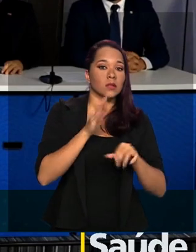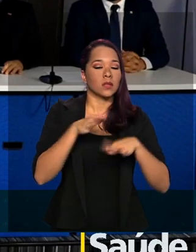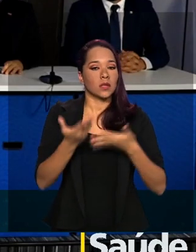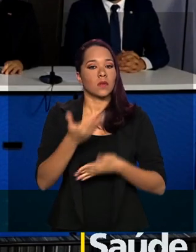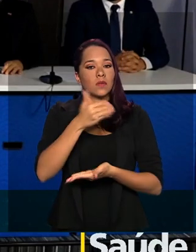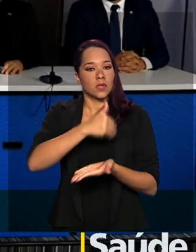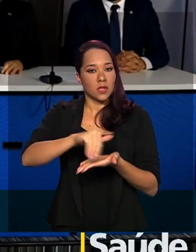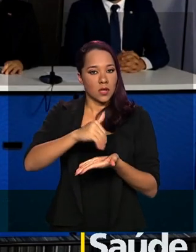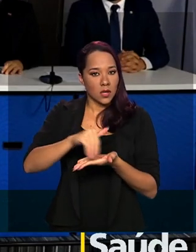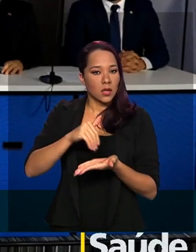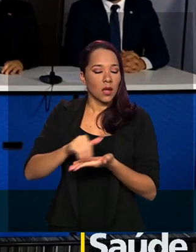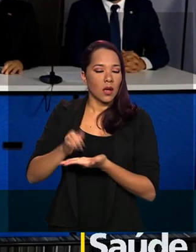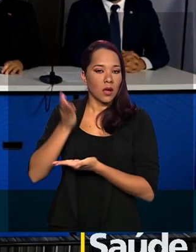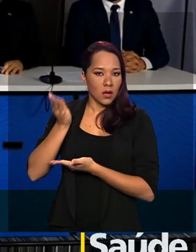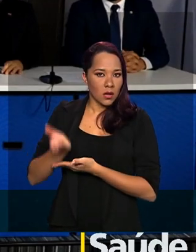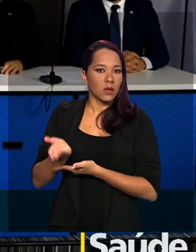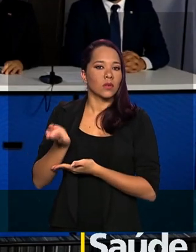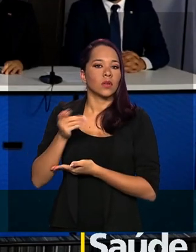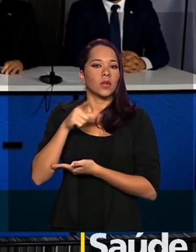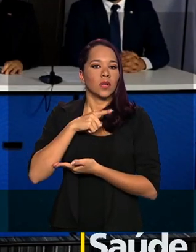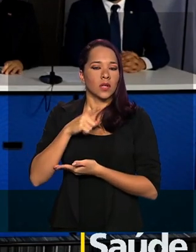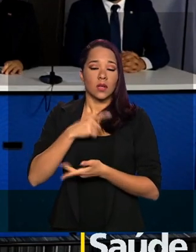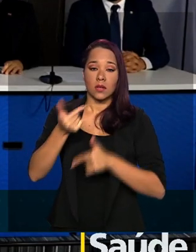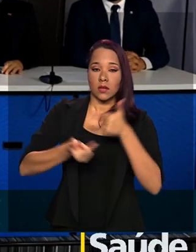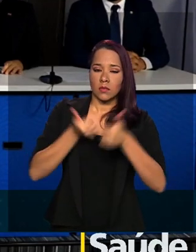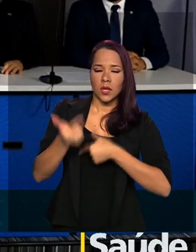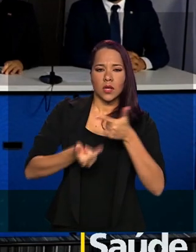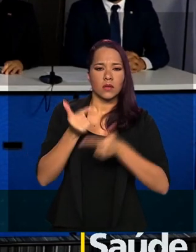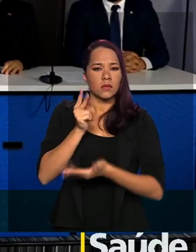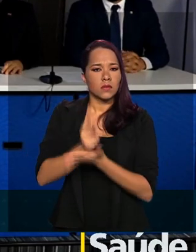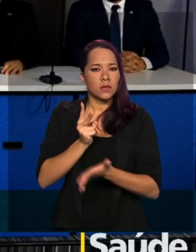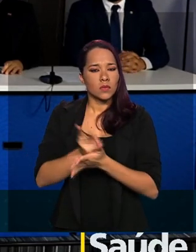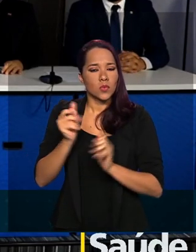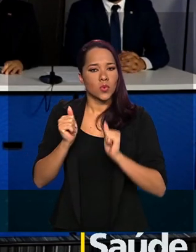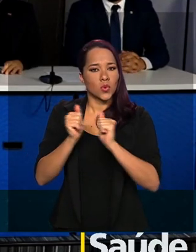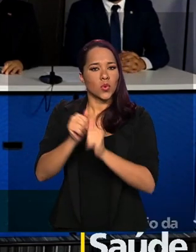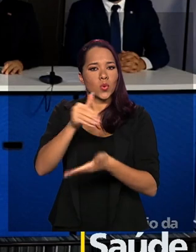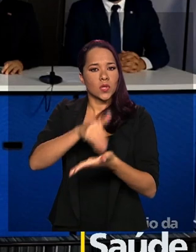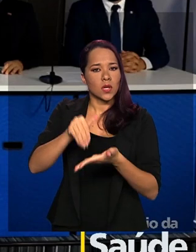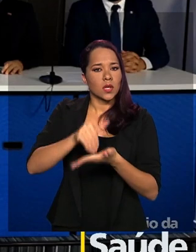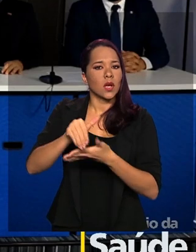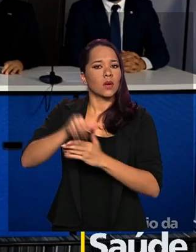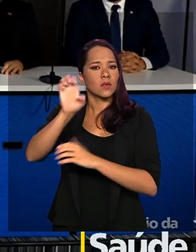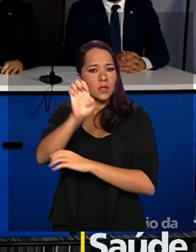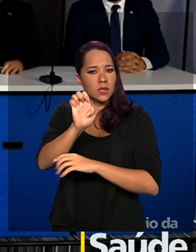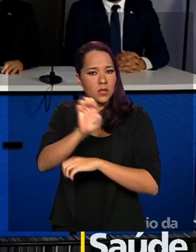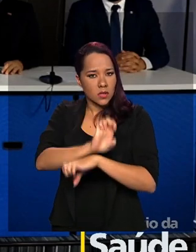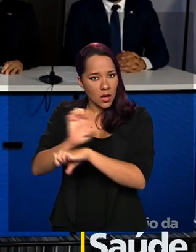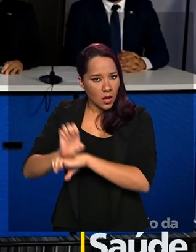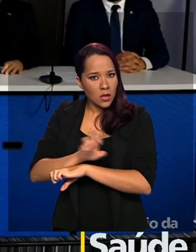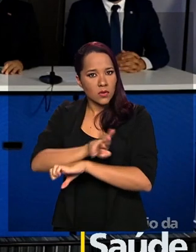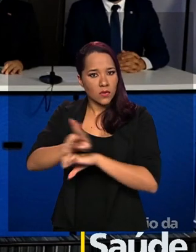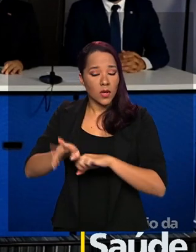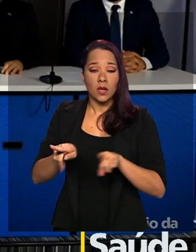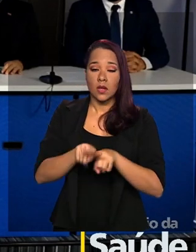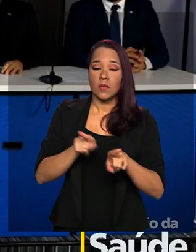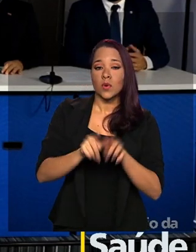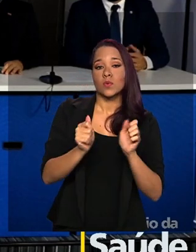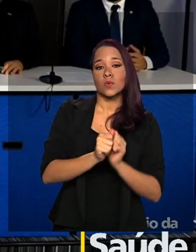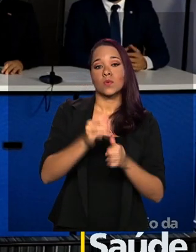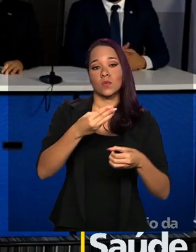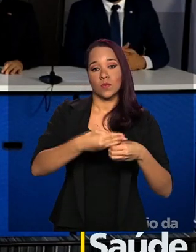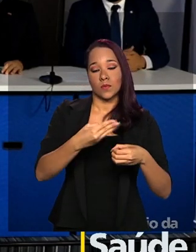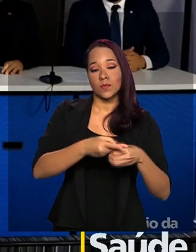Arnaldo, ele tem trabalhado direto com os secretários de Estado e com os municípios